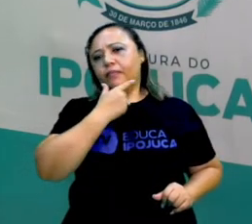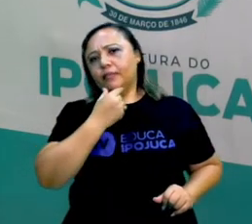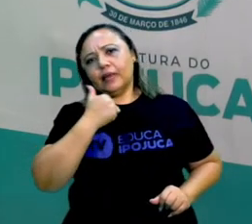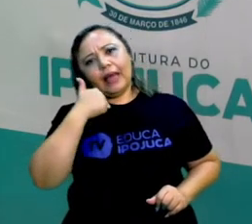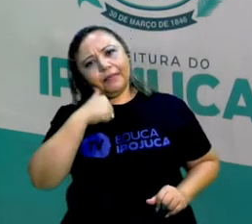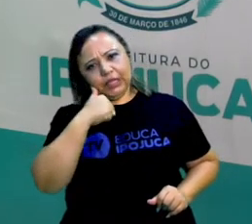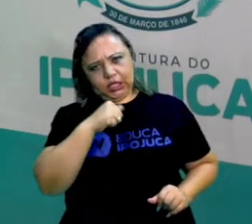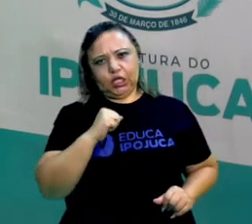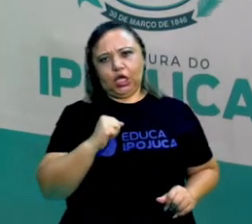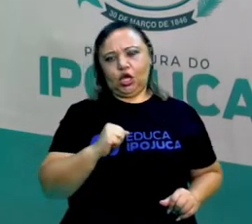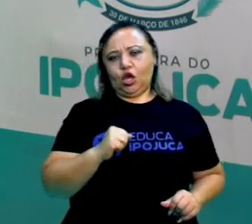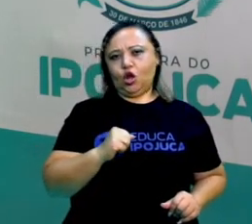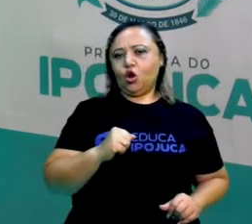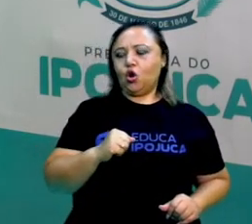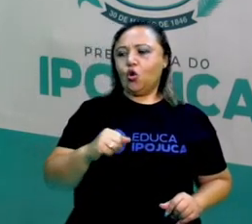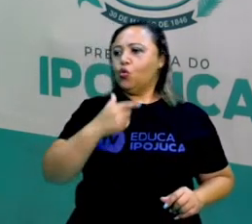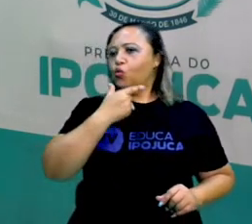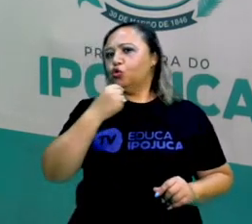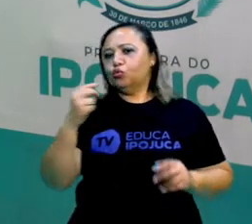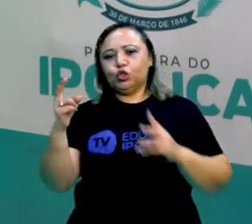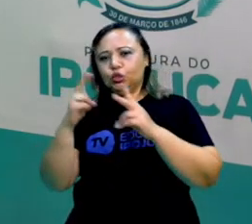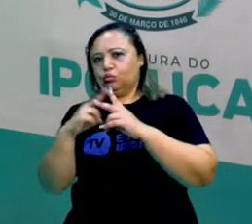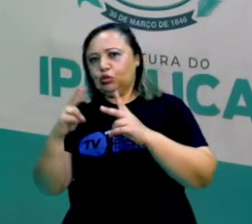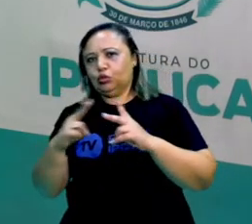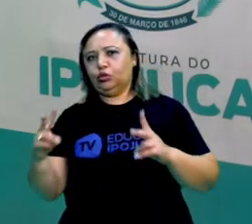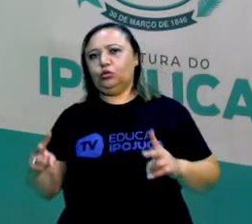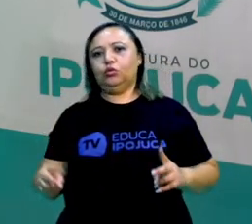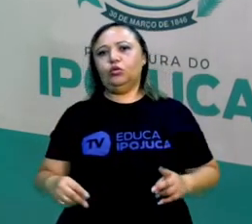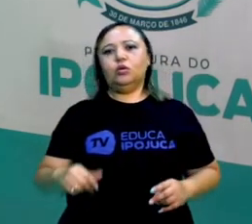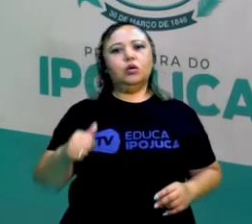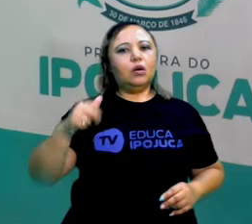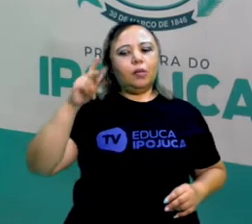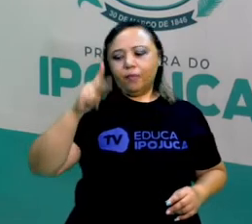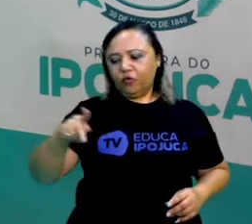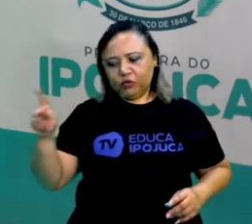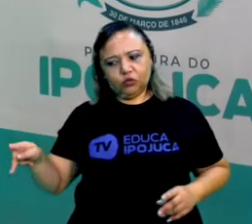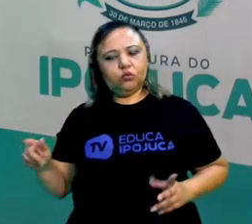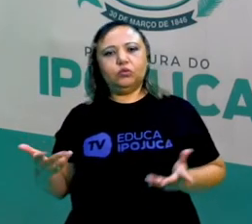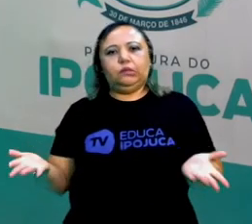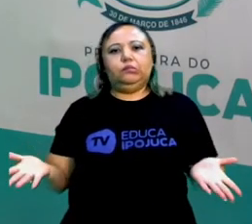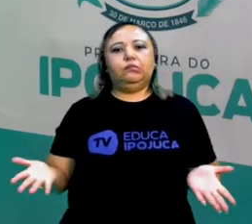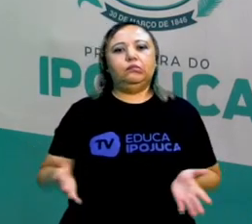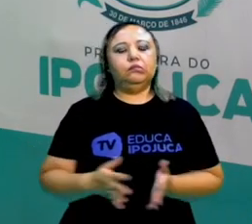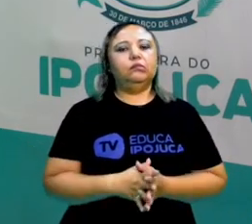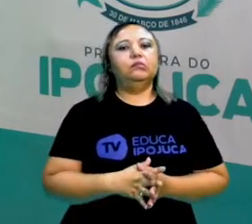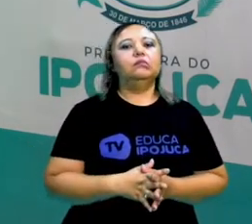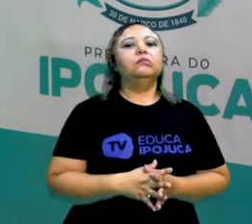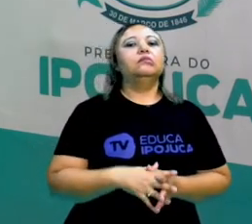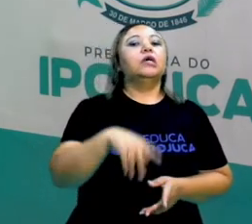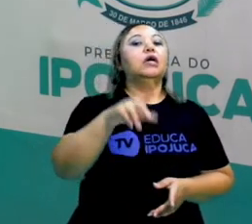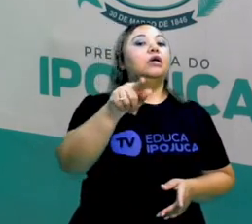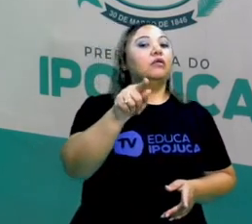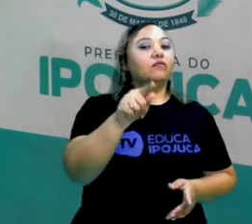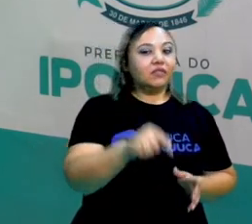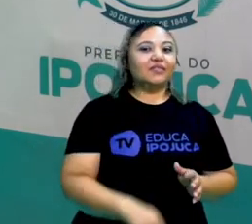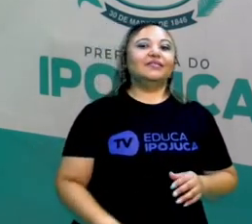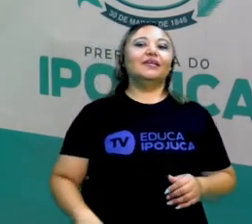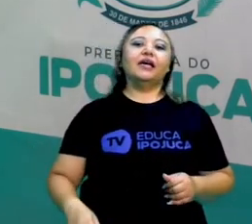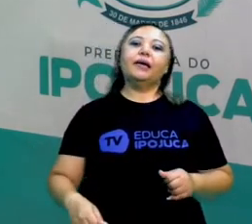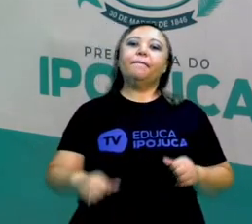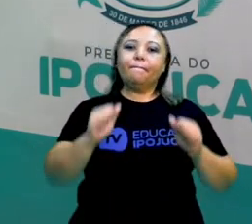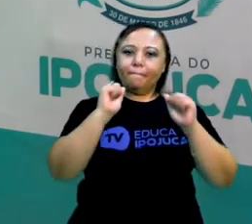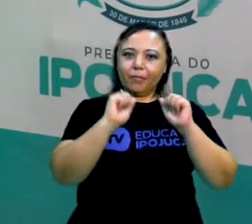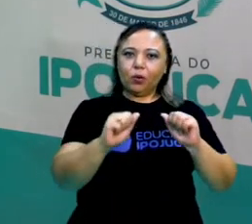A gente também pode perceber nessa crônica que a crônica pode ser narrada. Você pode contar um fato que aconteceu com outras